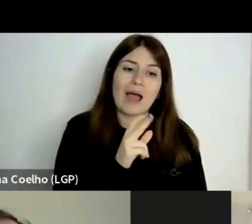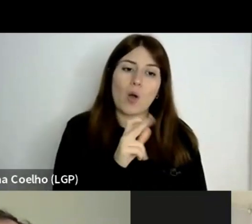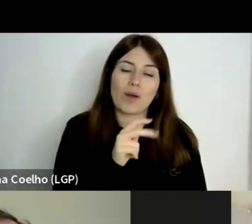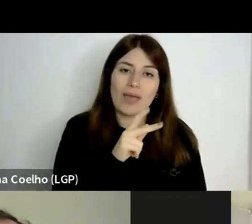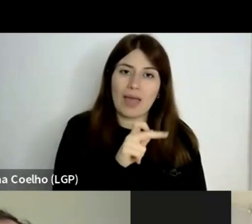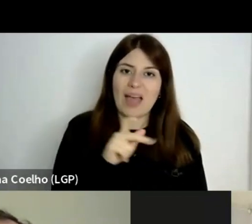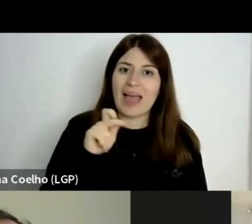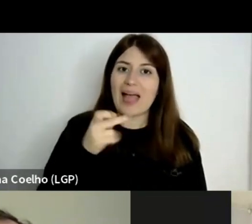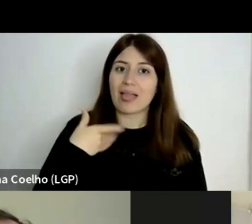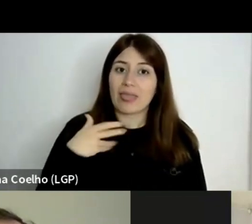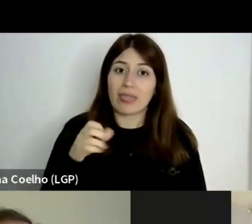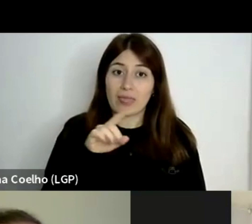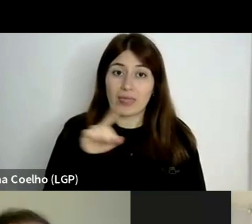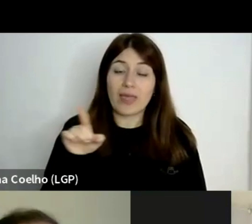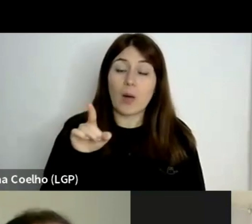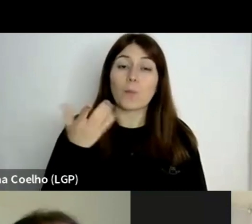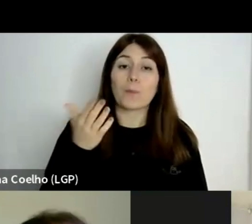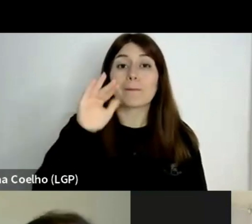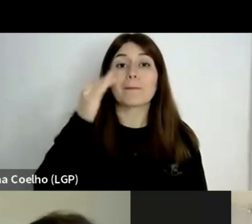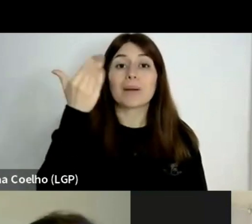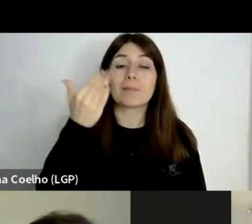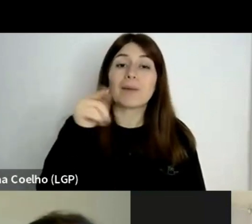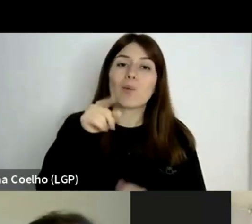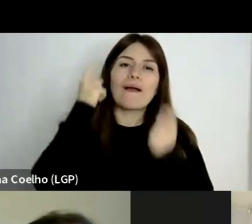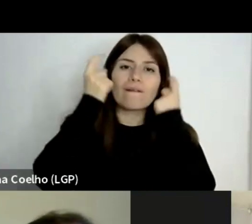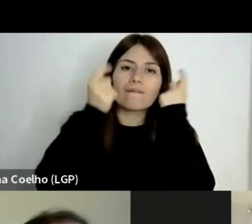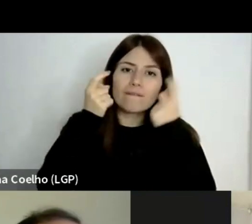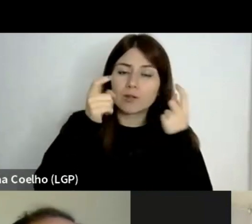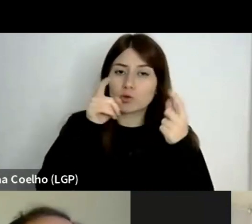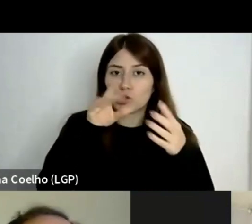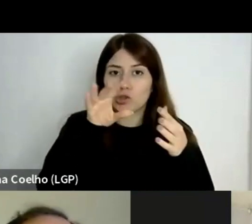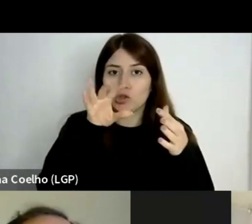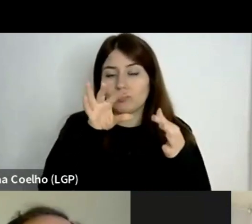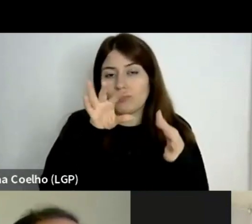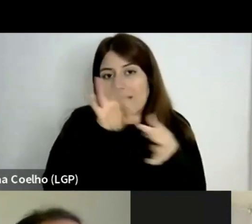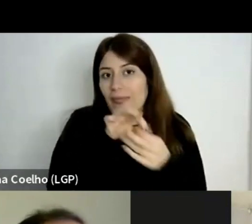primeiro pelas reflexões dele e, em segundo lugar,